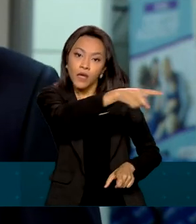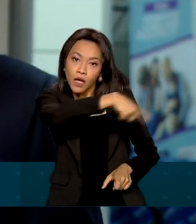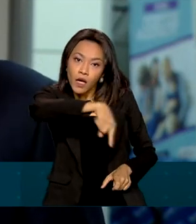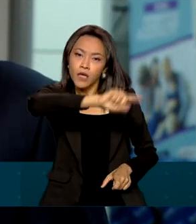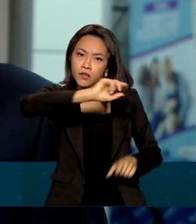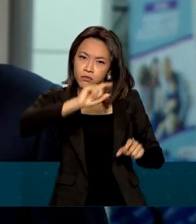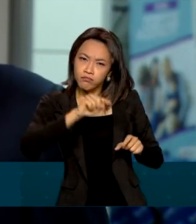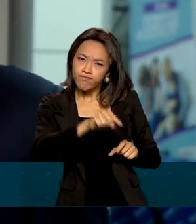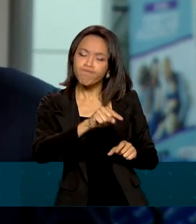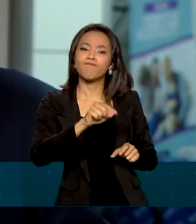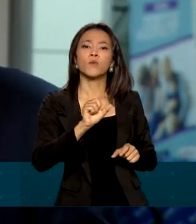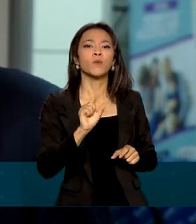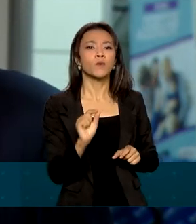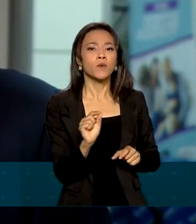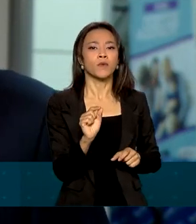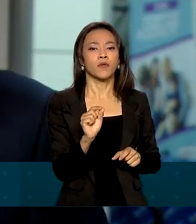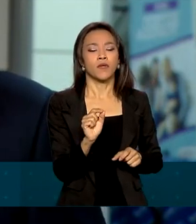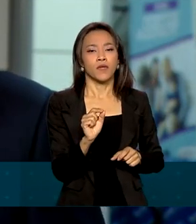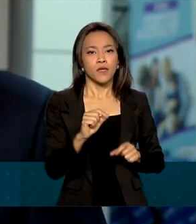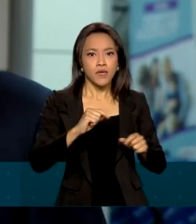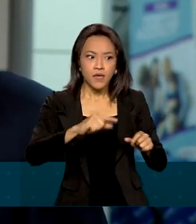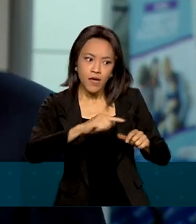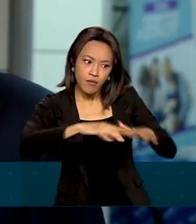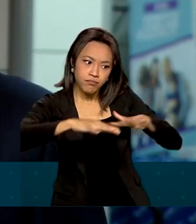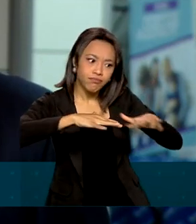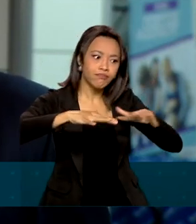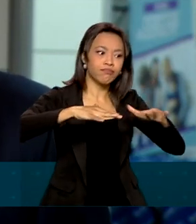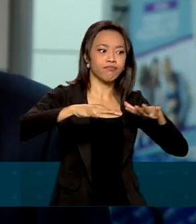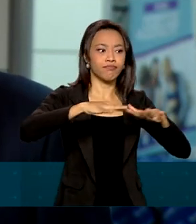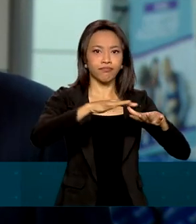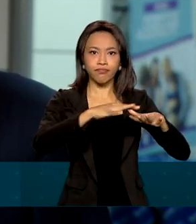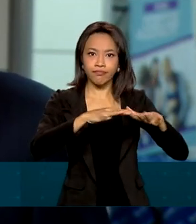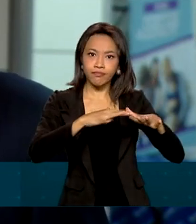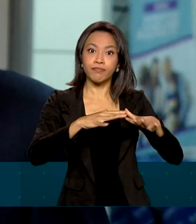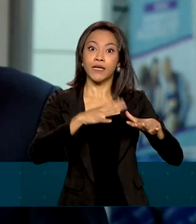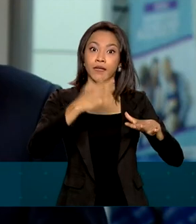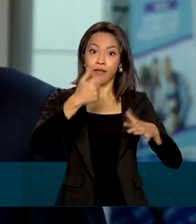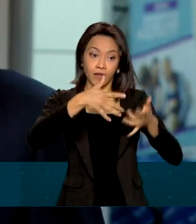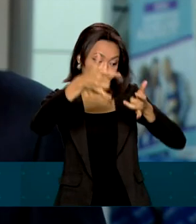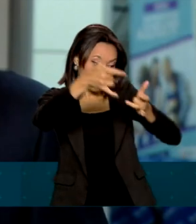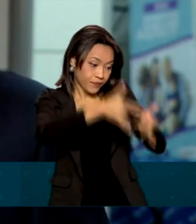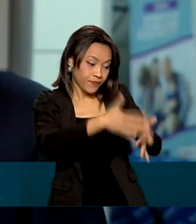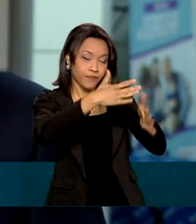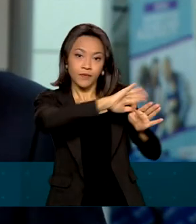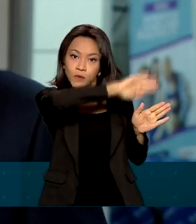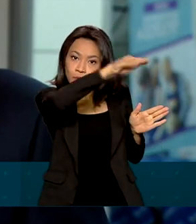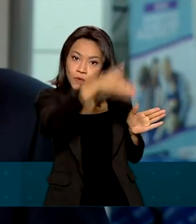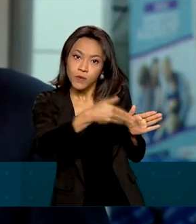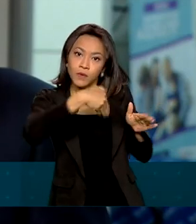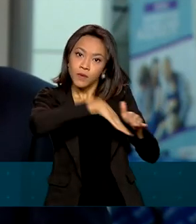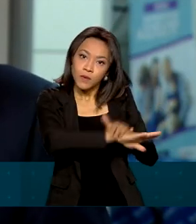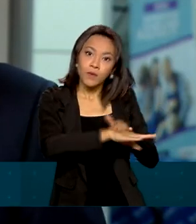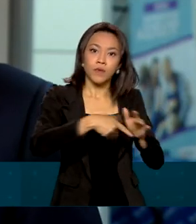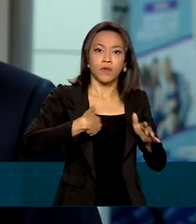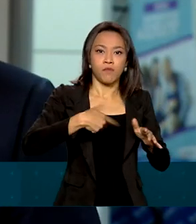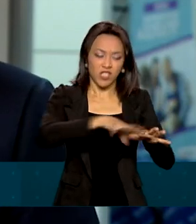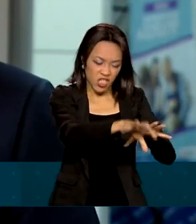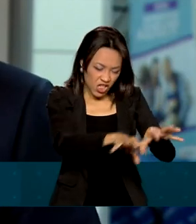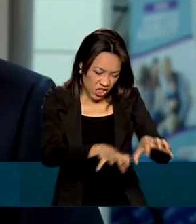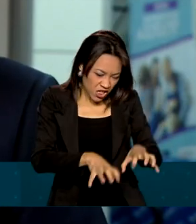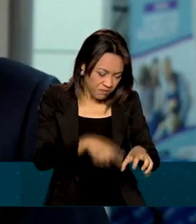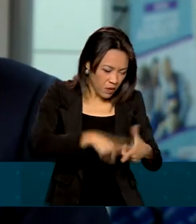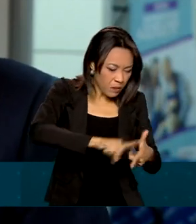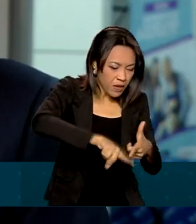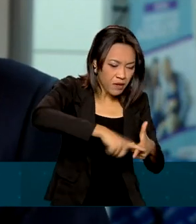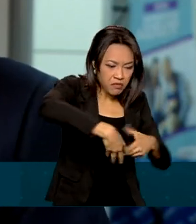realmente muda a dinâmica da fazenda deles, que são silos, armazéns, correção de solo, ou seja, questões